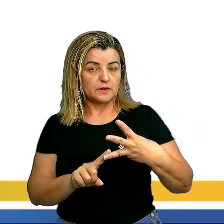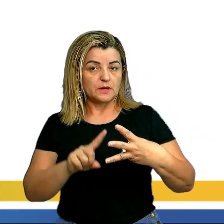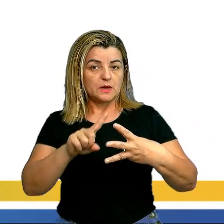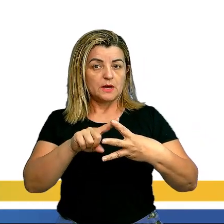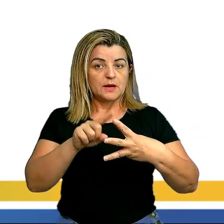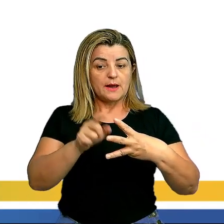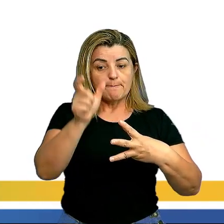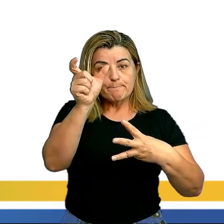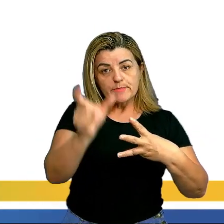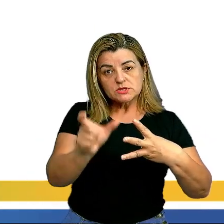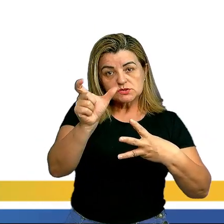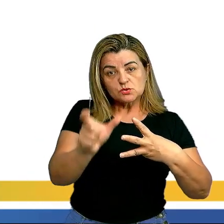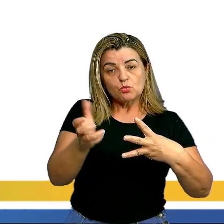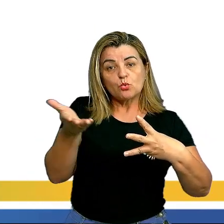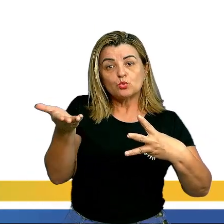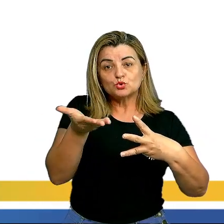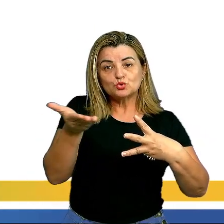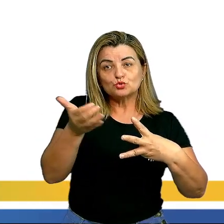Clientes atuais.